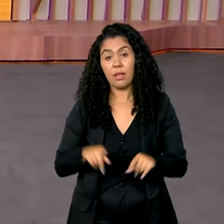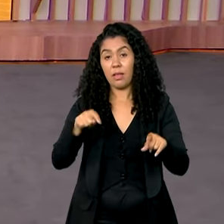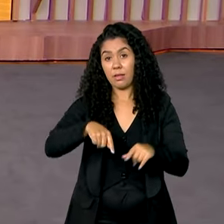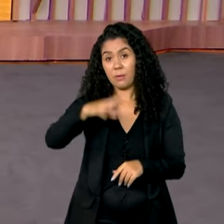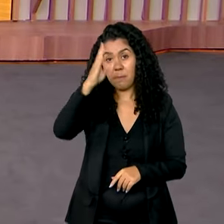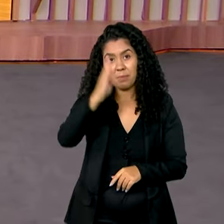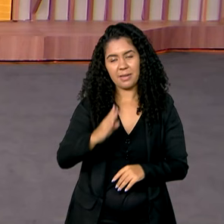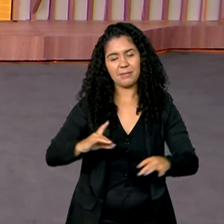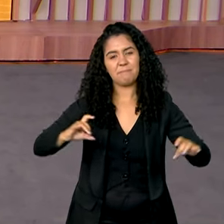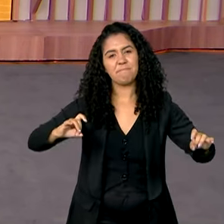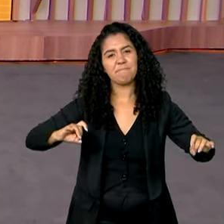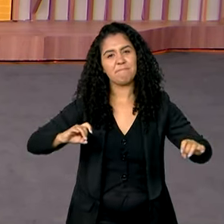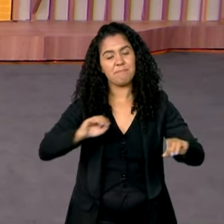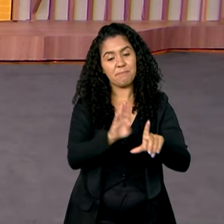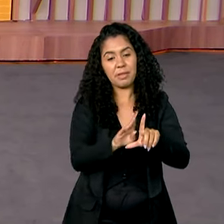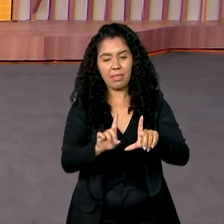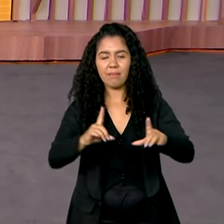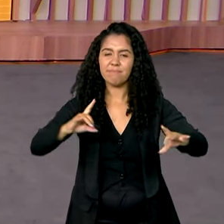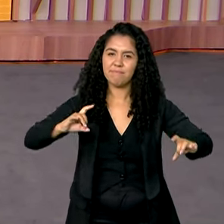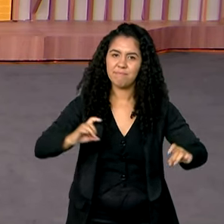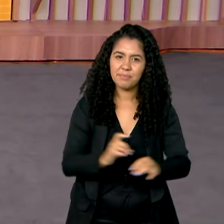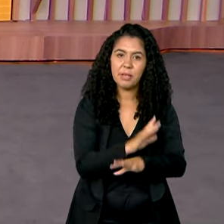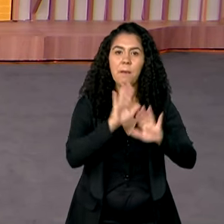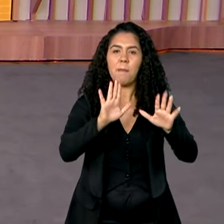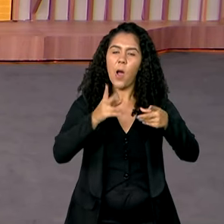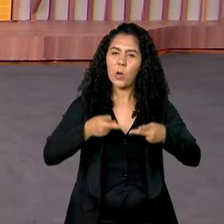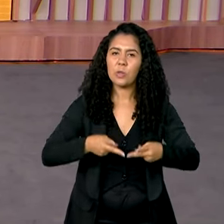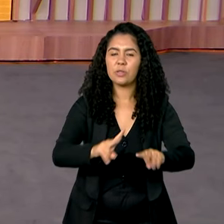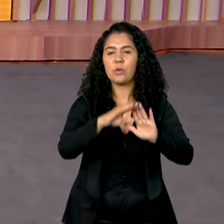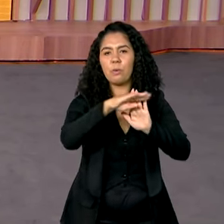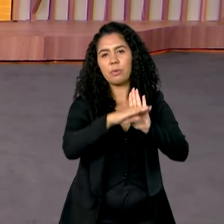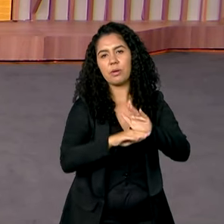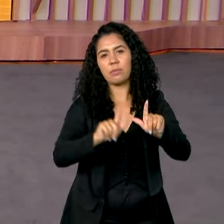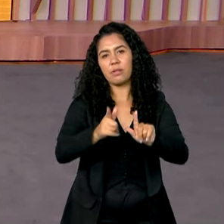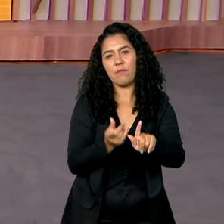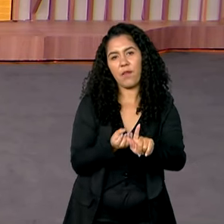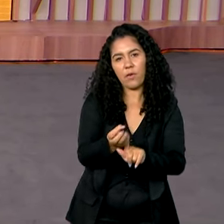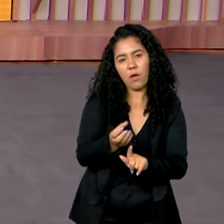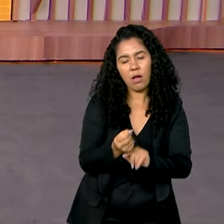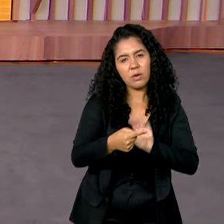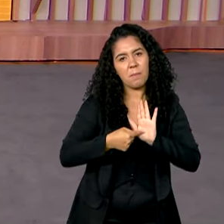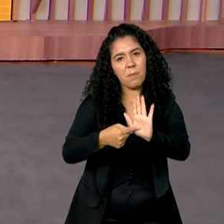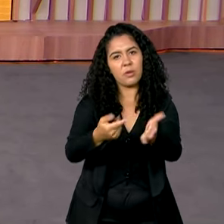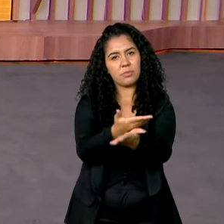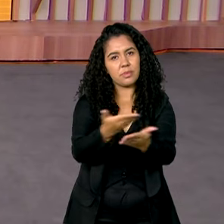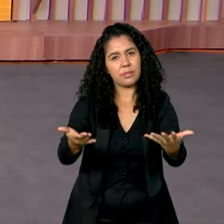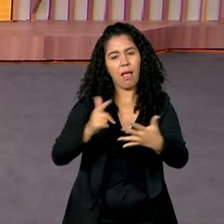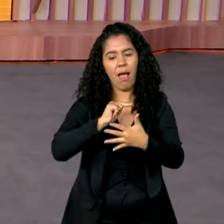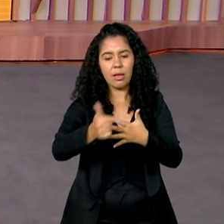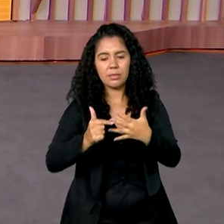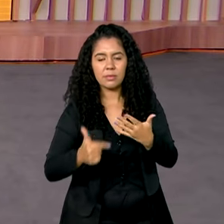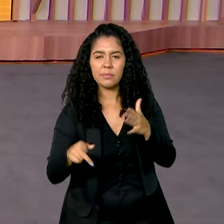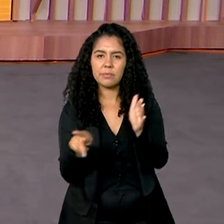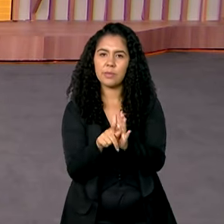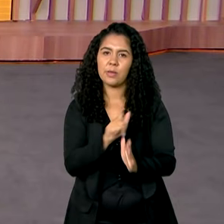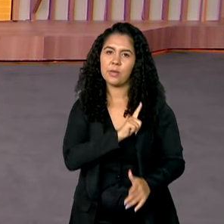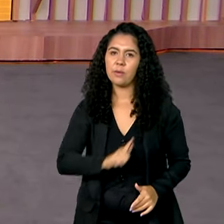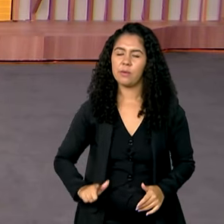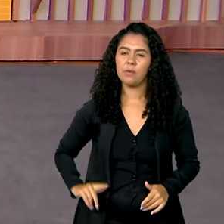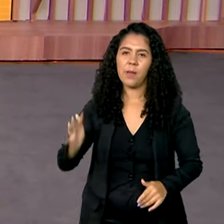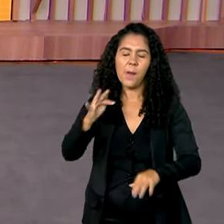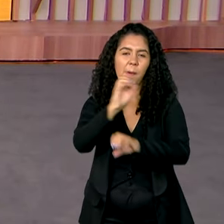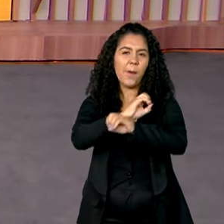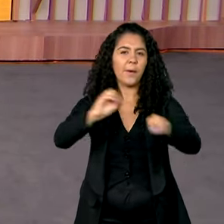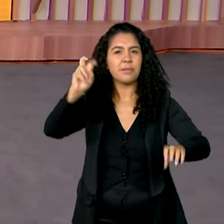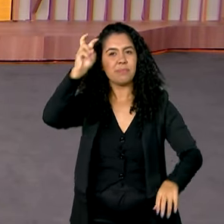o Brasil em Dia fica por aqui, mas o Canal Gov segue com a programação, mostrando todas as ações do governo federal. Uma ótima